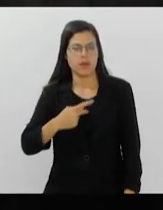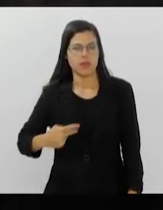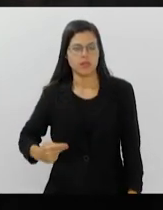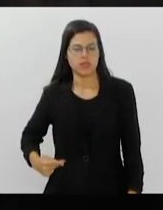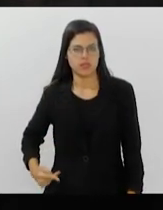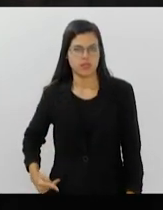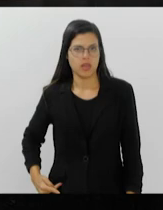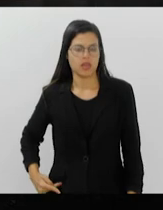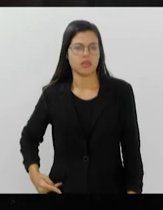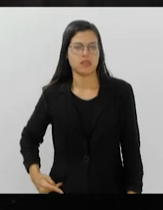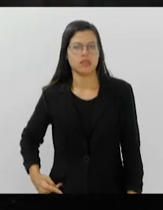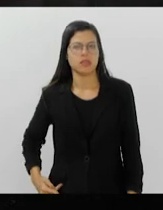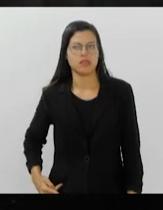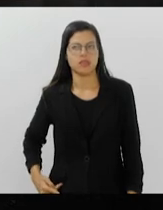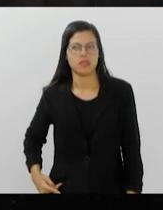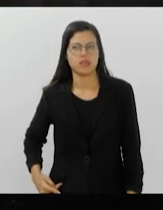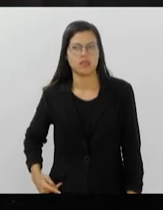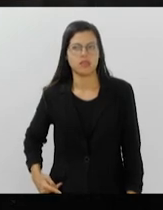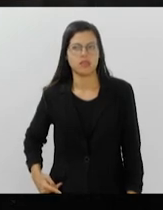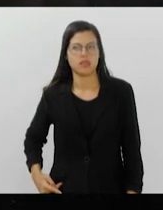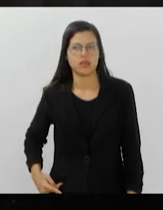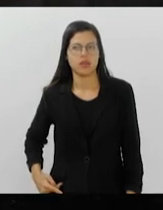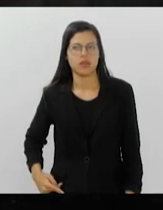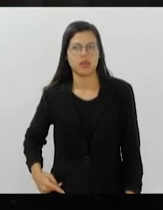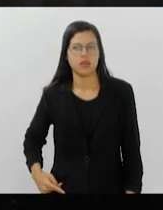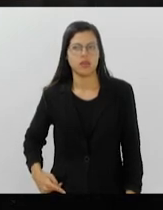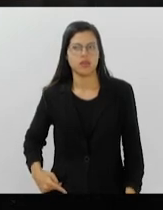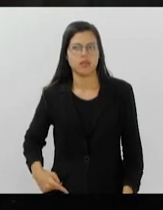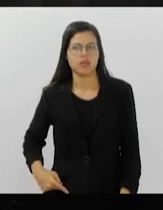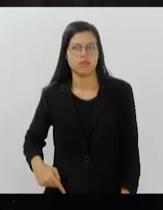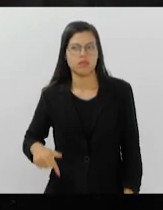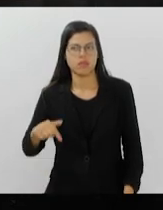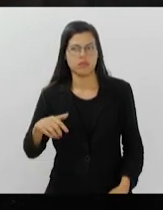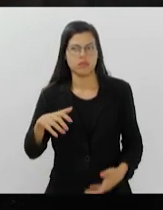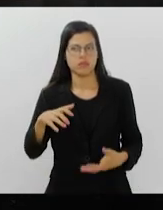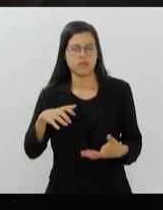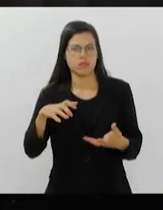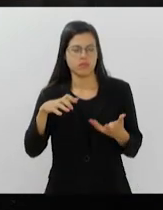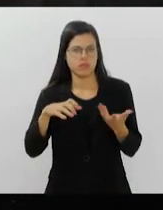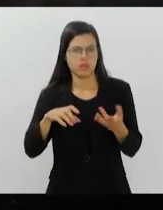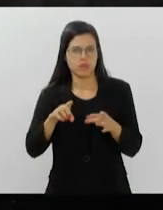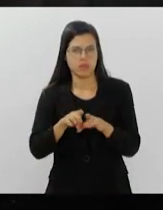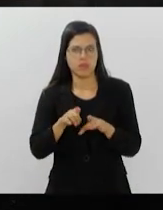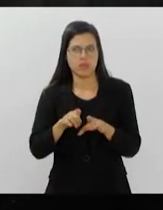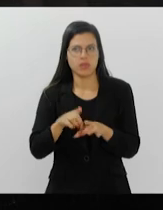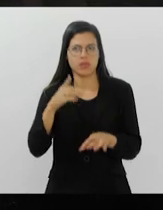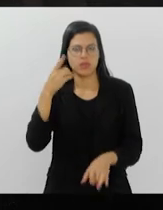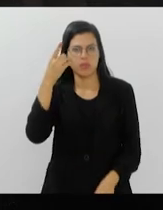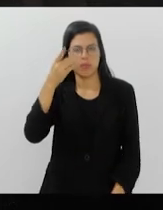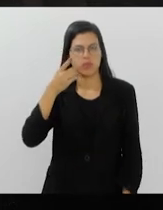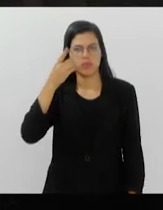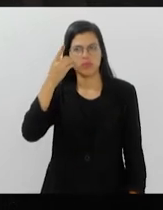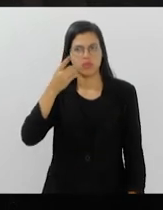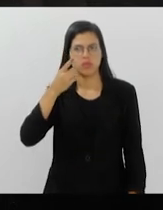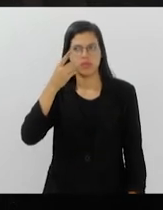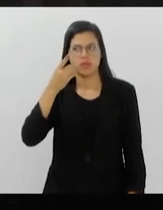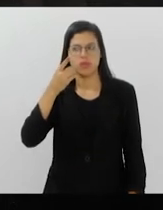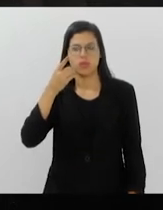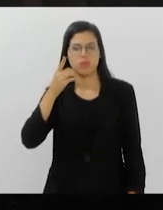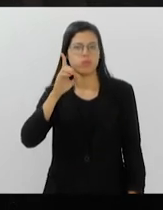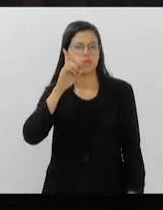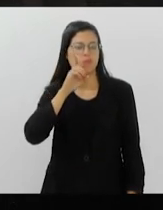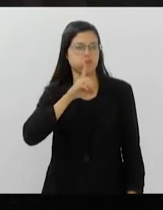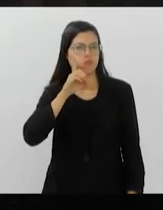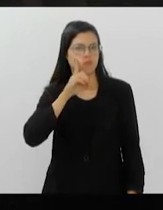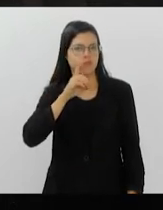República, para o Senado Federal e para a Câmara de Deputados, nos Estados Unidos da